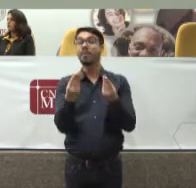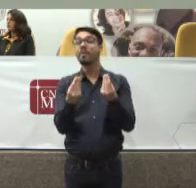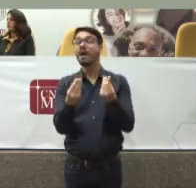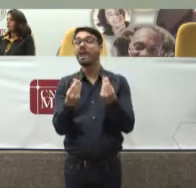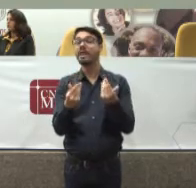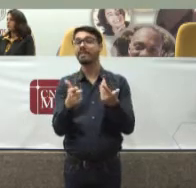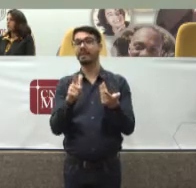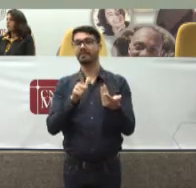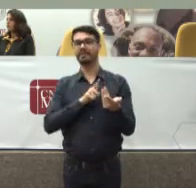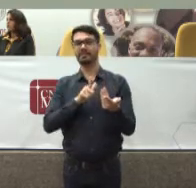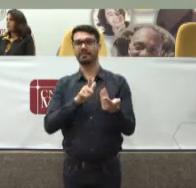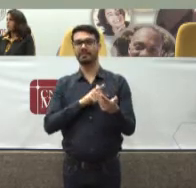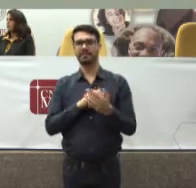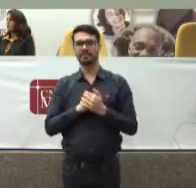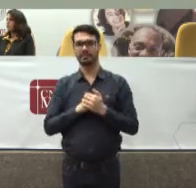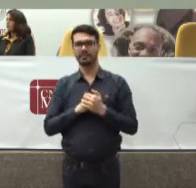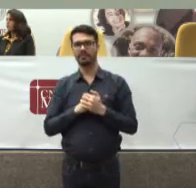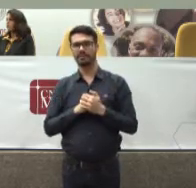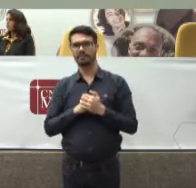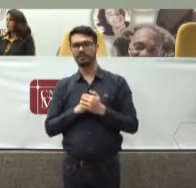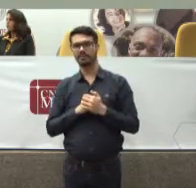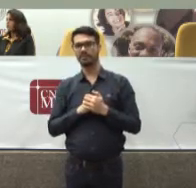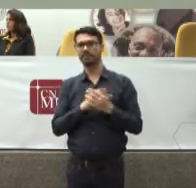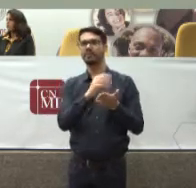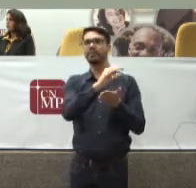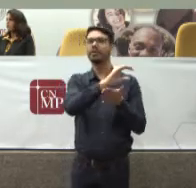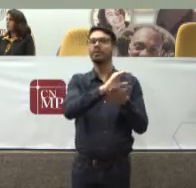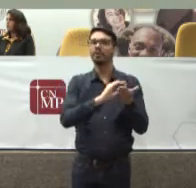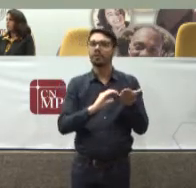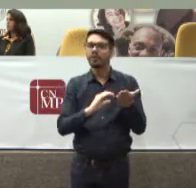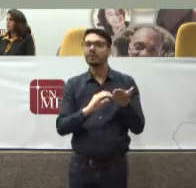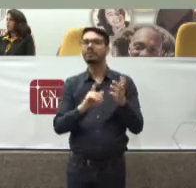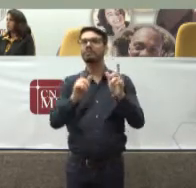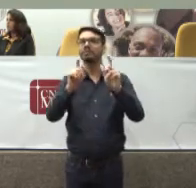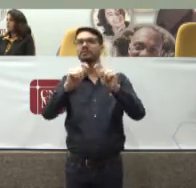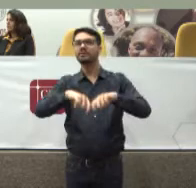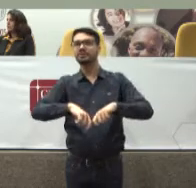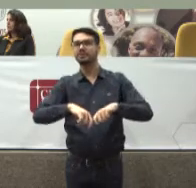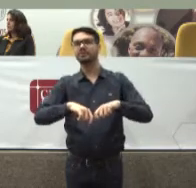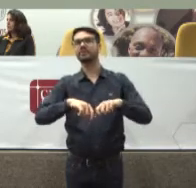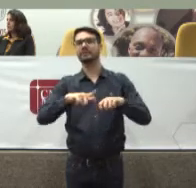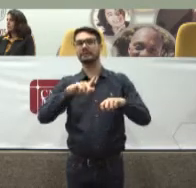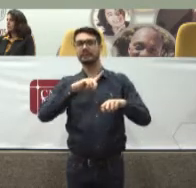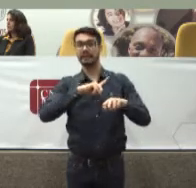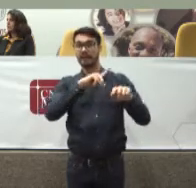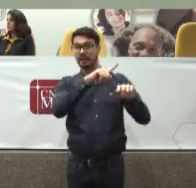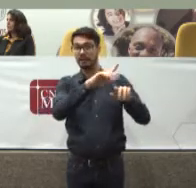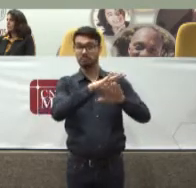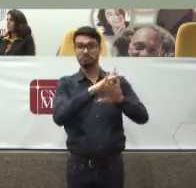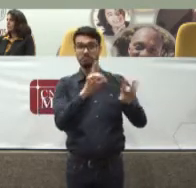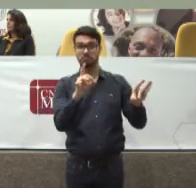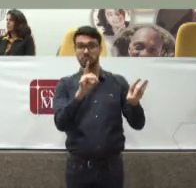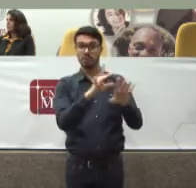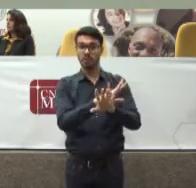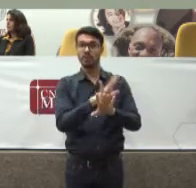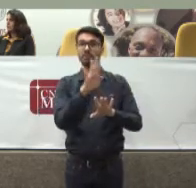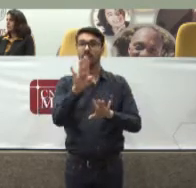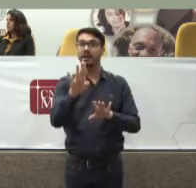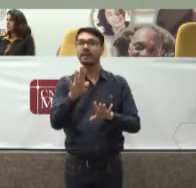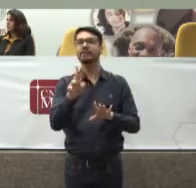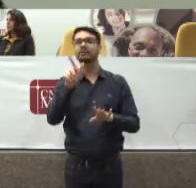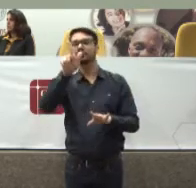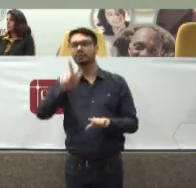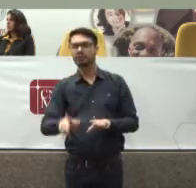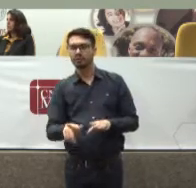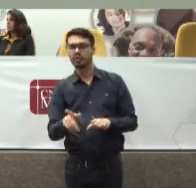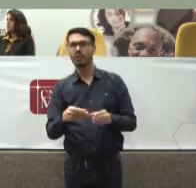qual é o contributo Disso É o orçamento Possível Existente Mas bem cuidado É